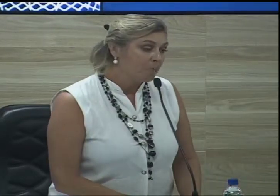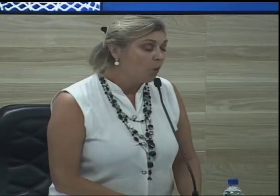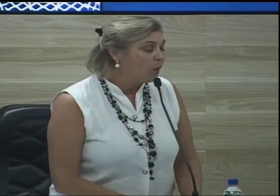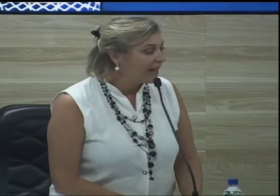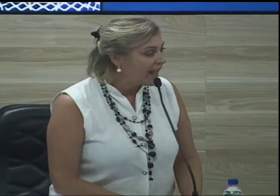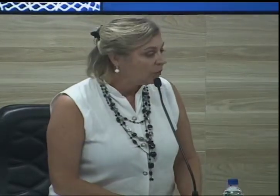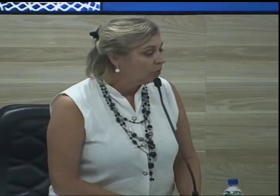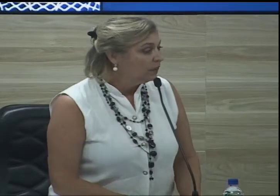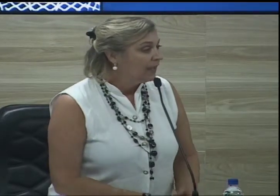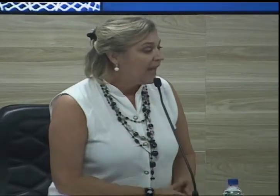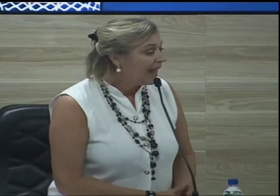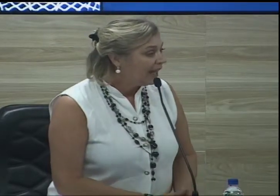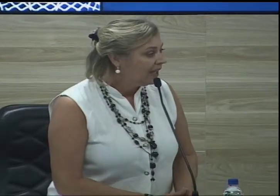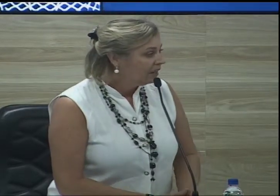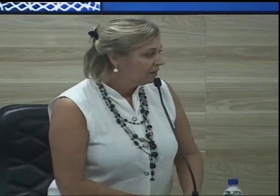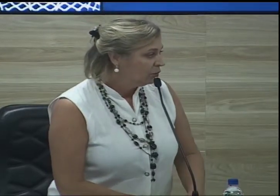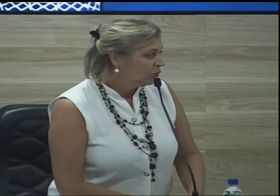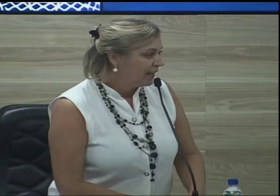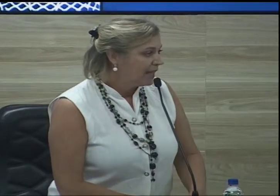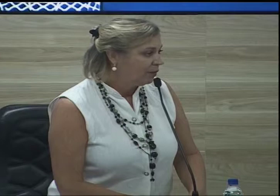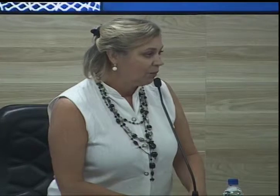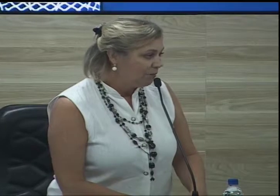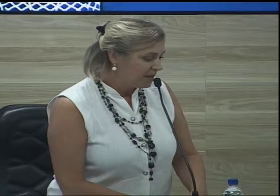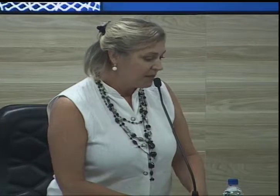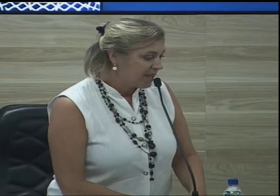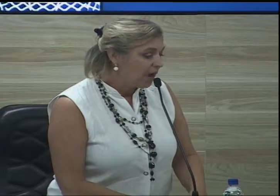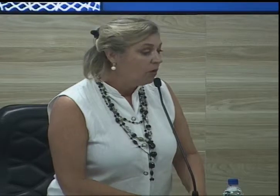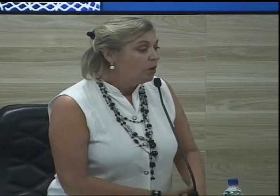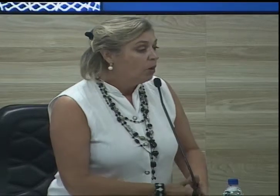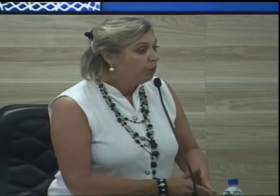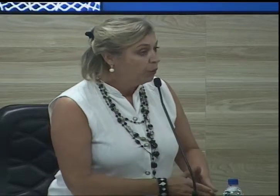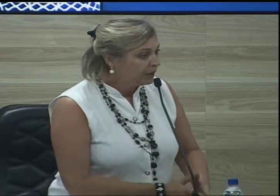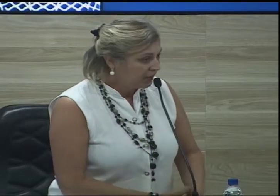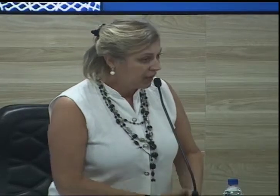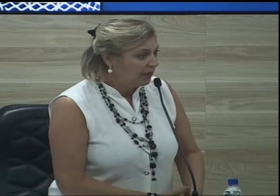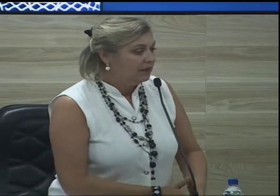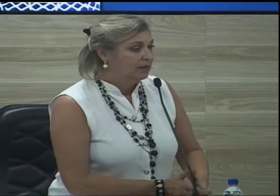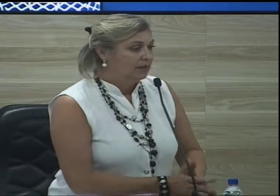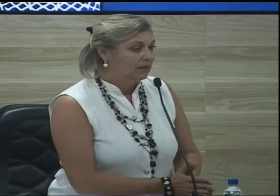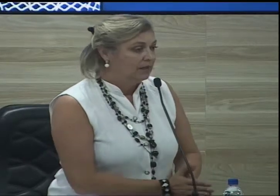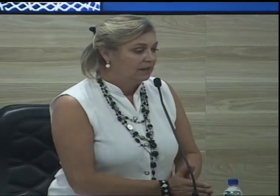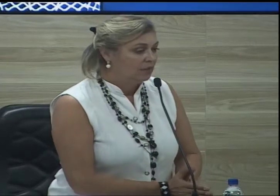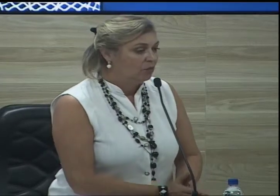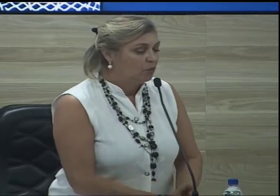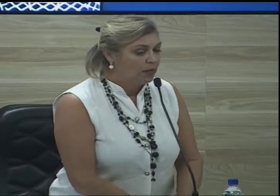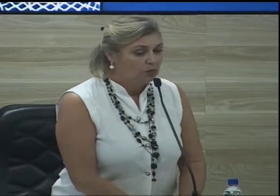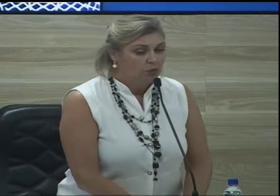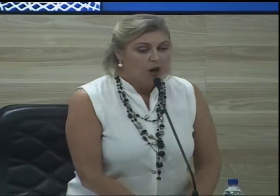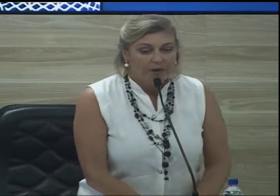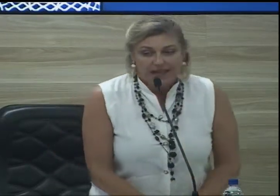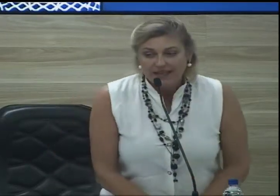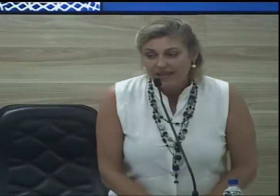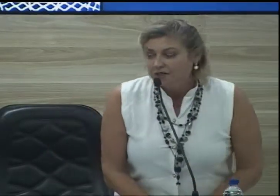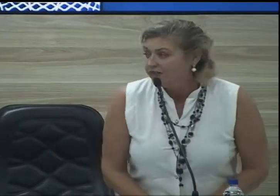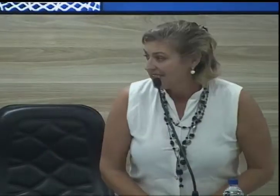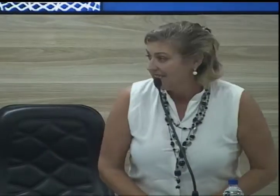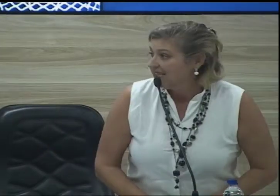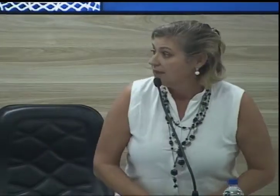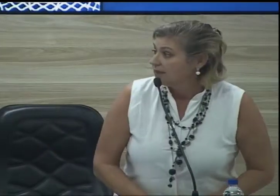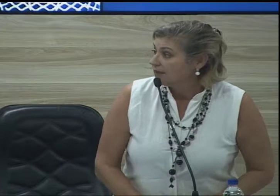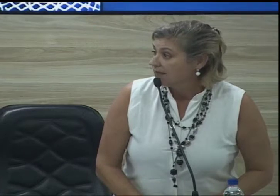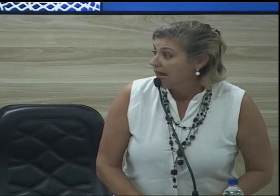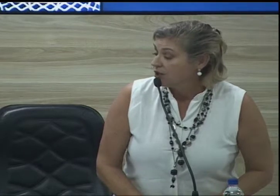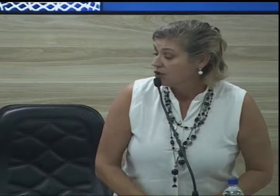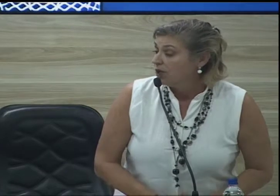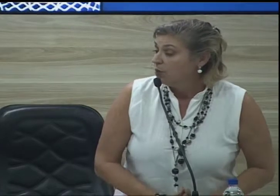horário além do horário comercial, porque quando alguém quer fazer